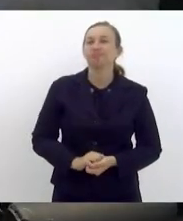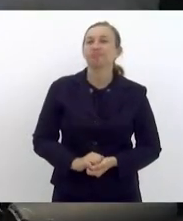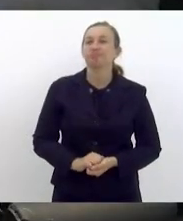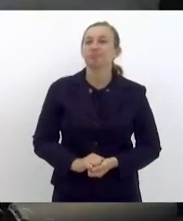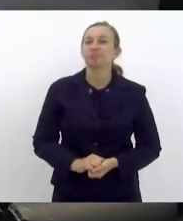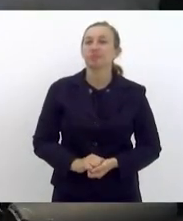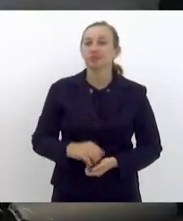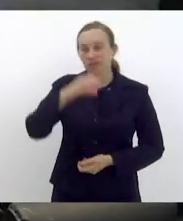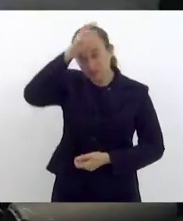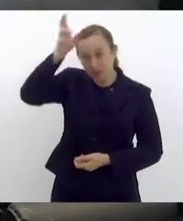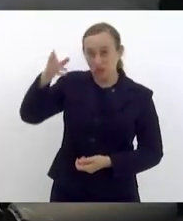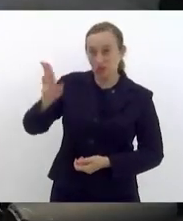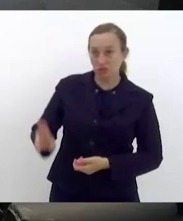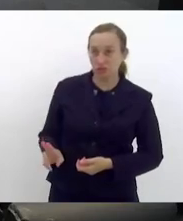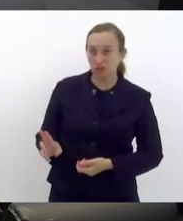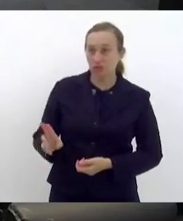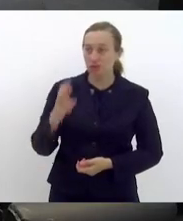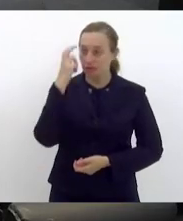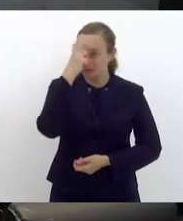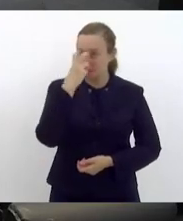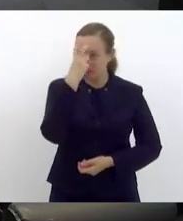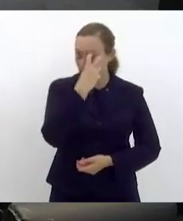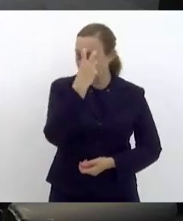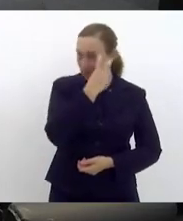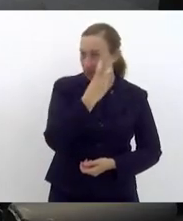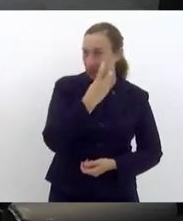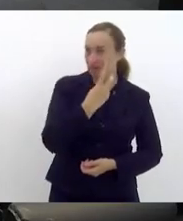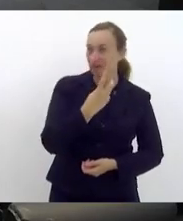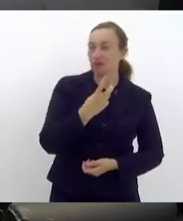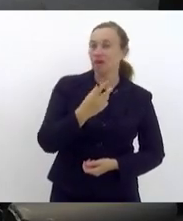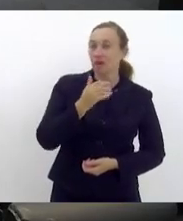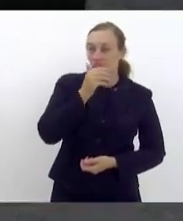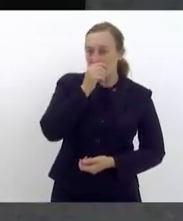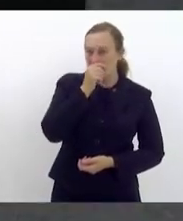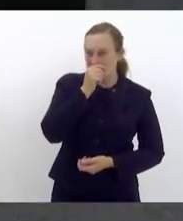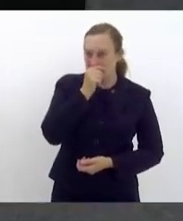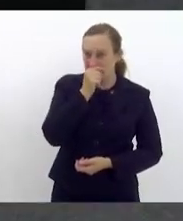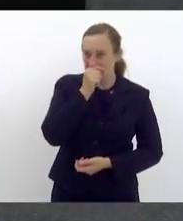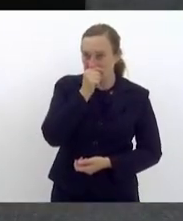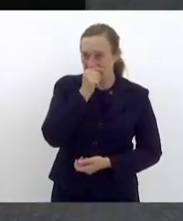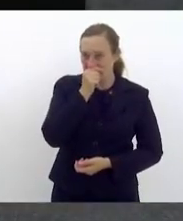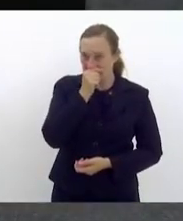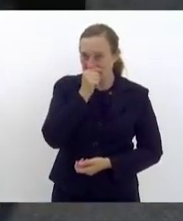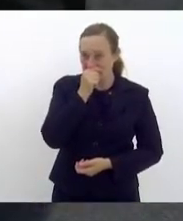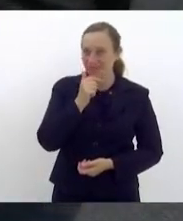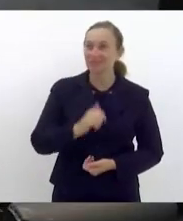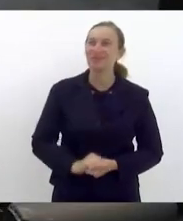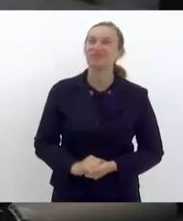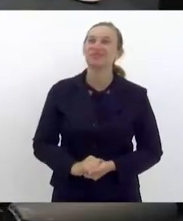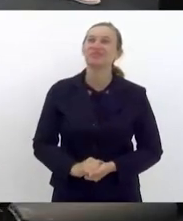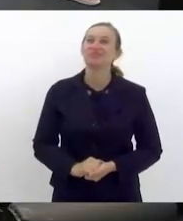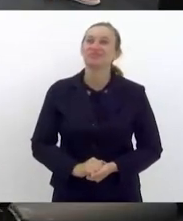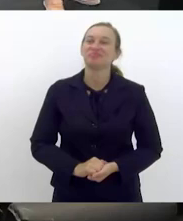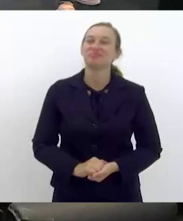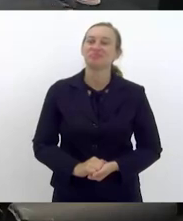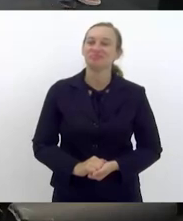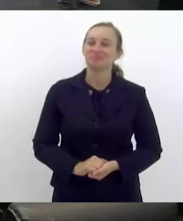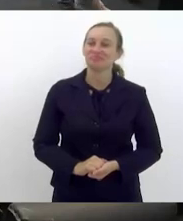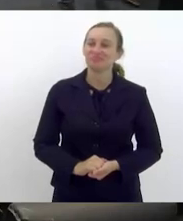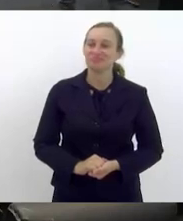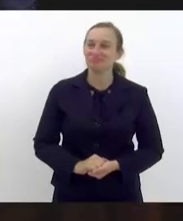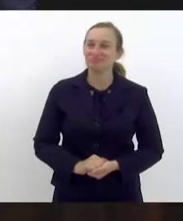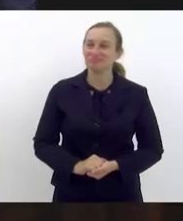E Tia Ju é Verônica Lima, que é bem mais elegante. Bem,